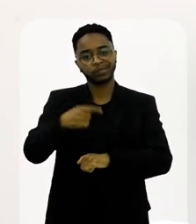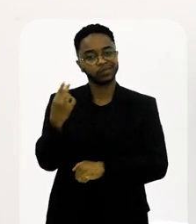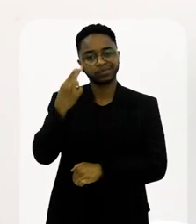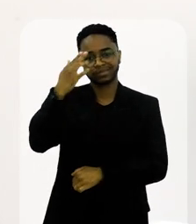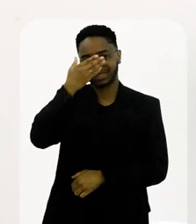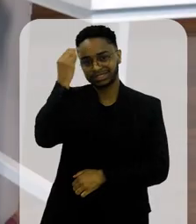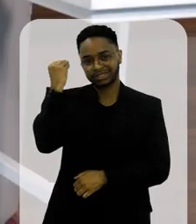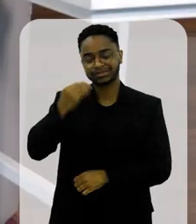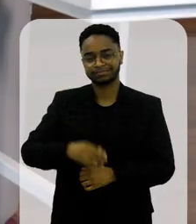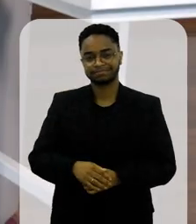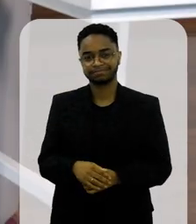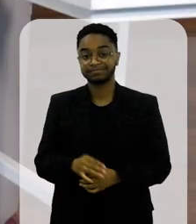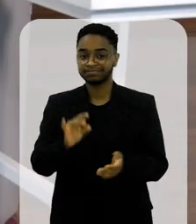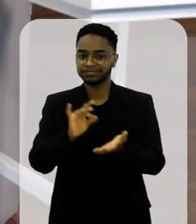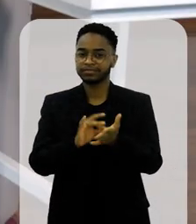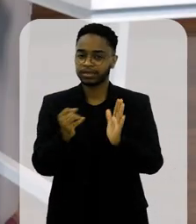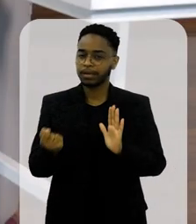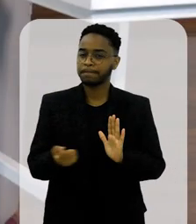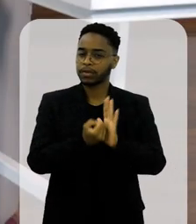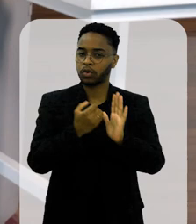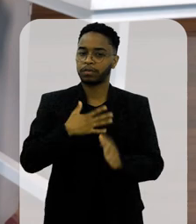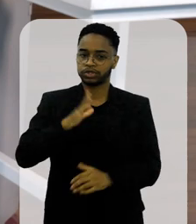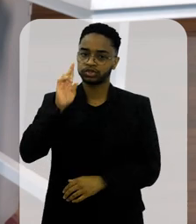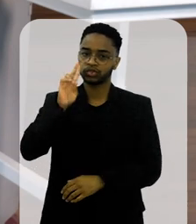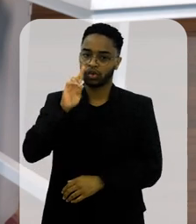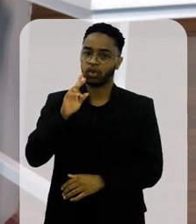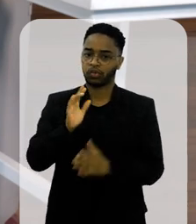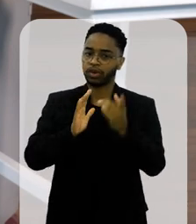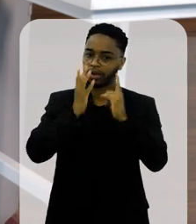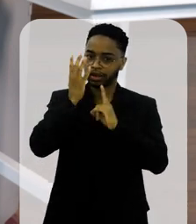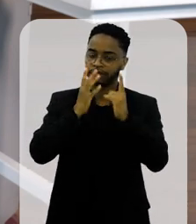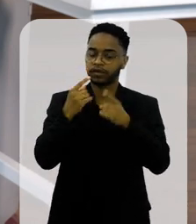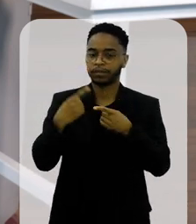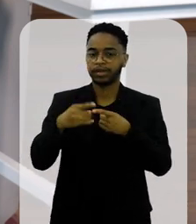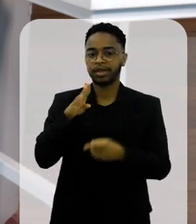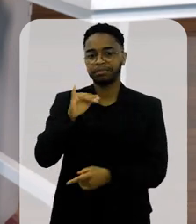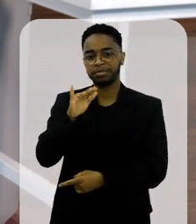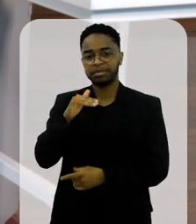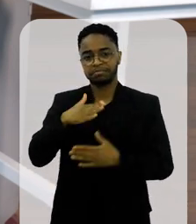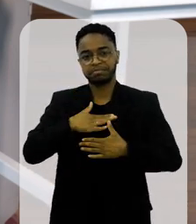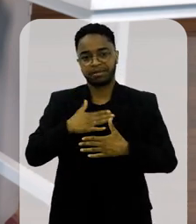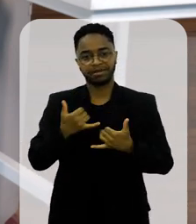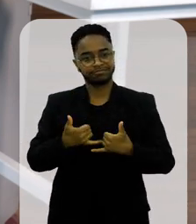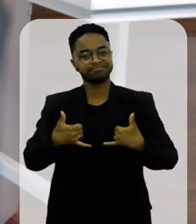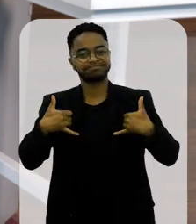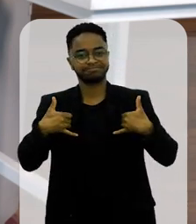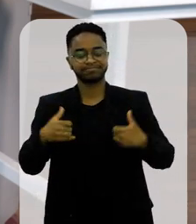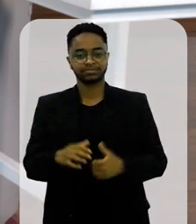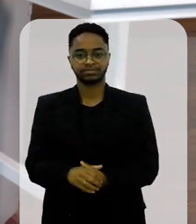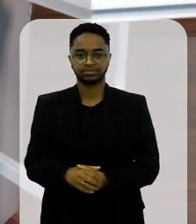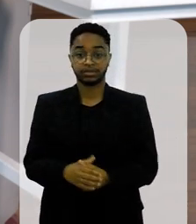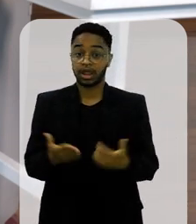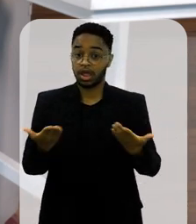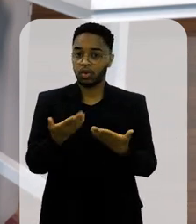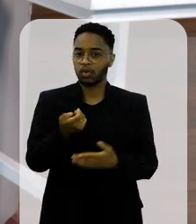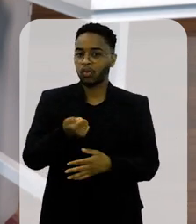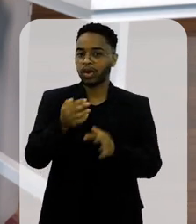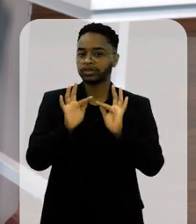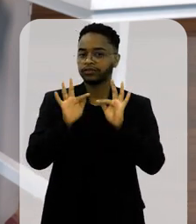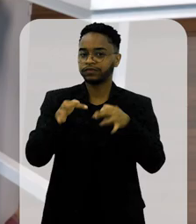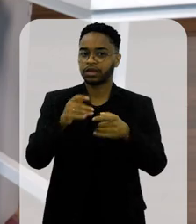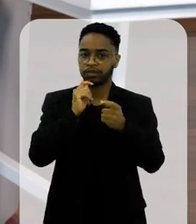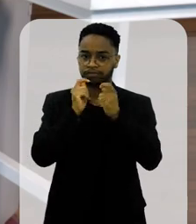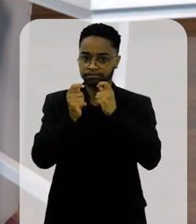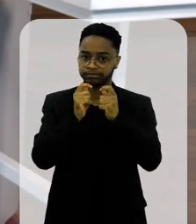esquece. Foi, sem dúvida nenhuma, um dos grandes carnavais que eu participei. Bibi Ferreira, foi uma honra para mim. Léo, estamos